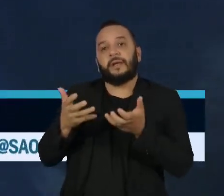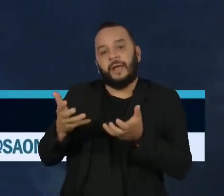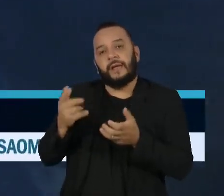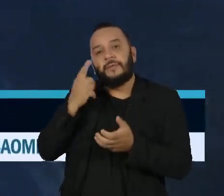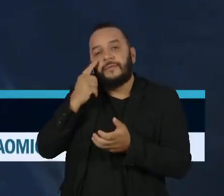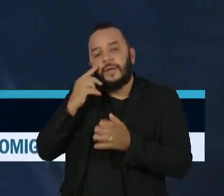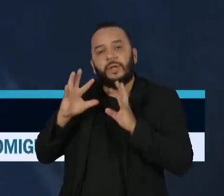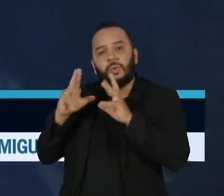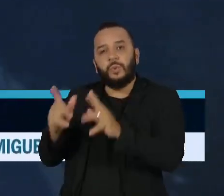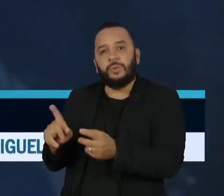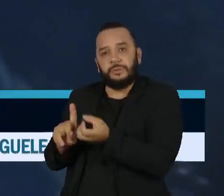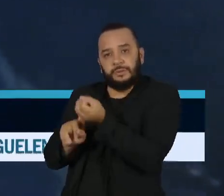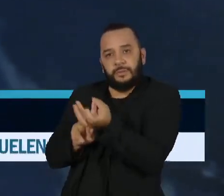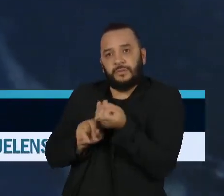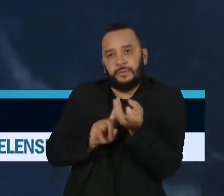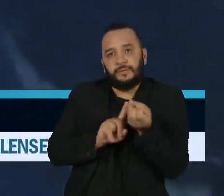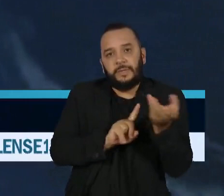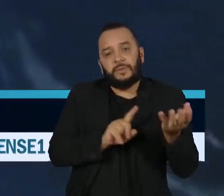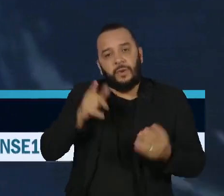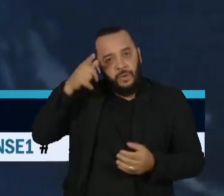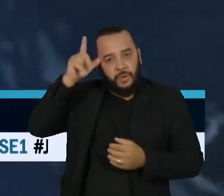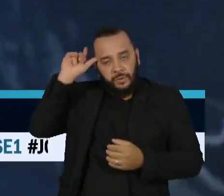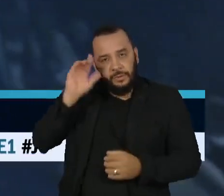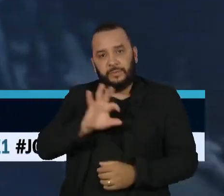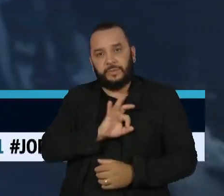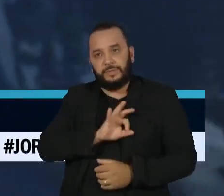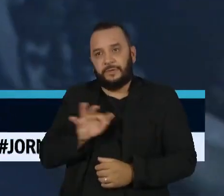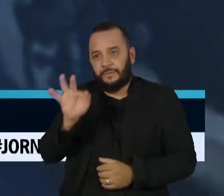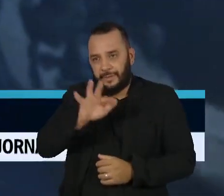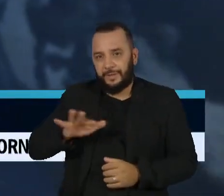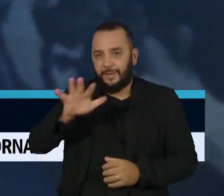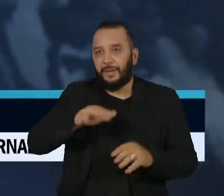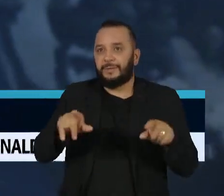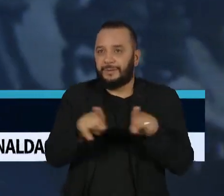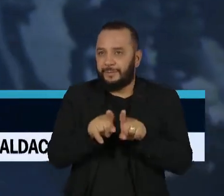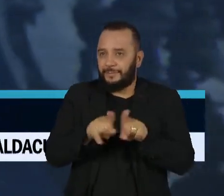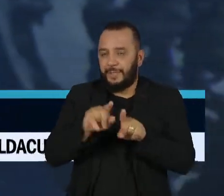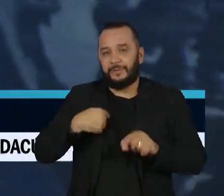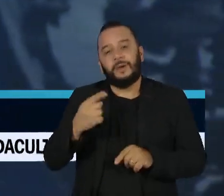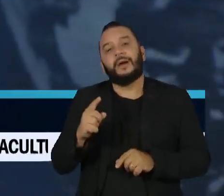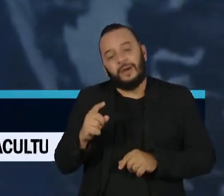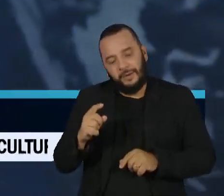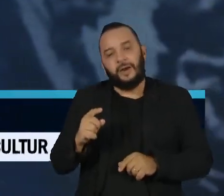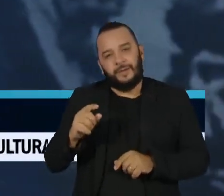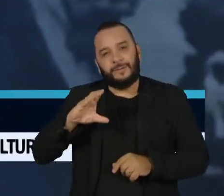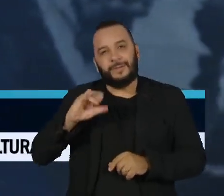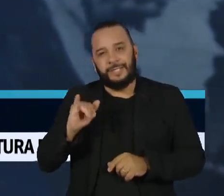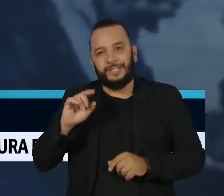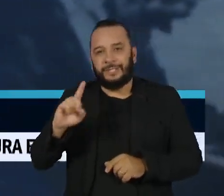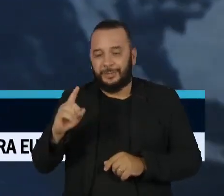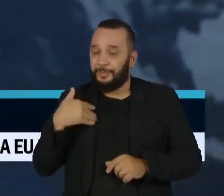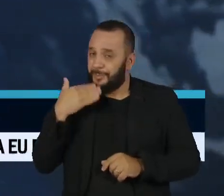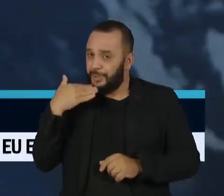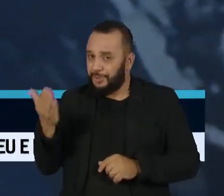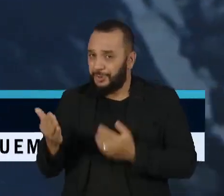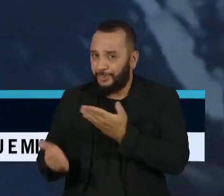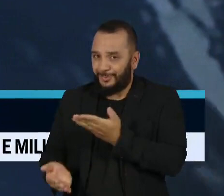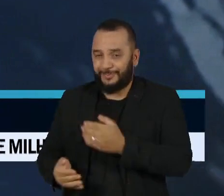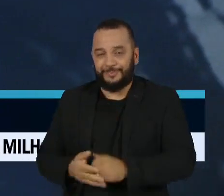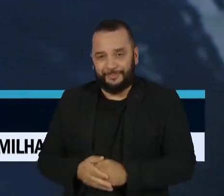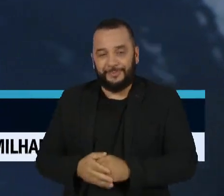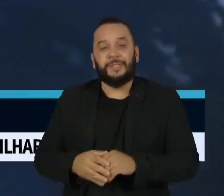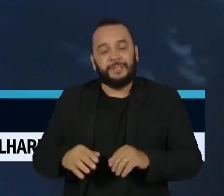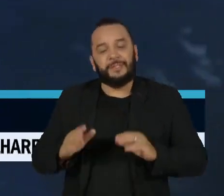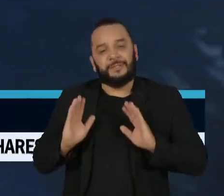os depoimentos prestados ontem na Polícia Federal, entre eles o do ex-ajudante de ordens Mauro Cid. A defesa do tenente